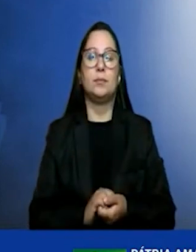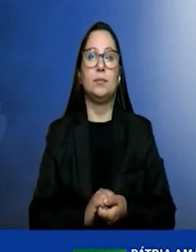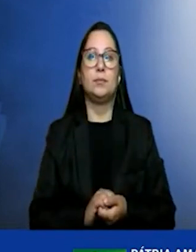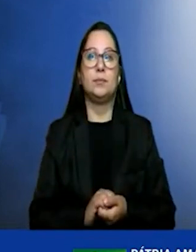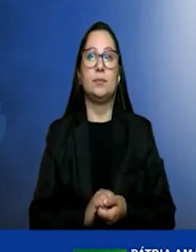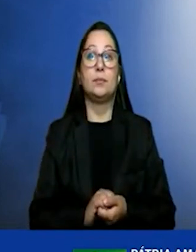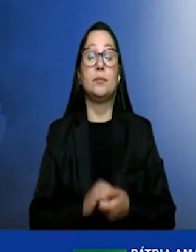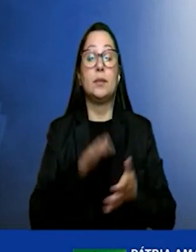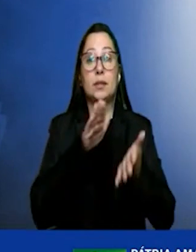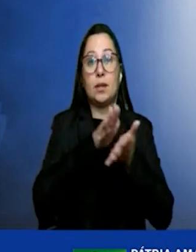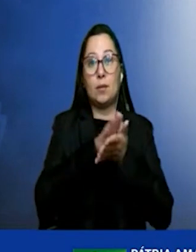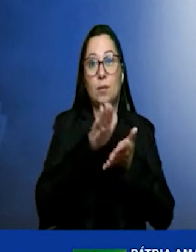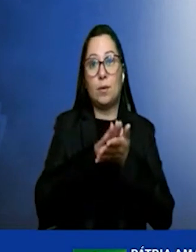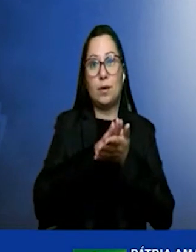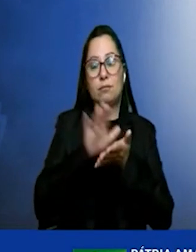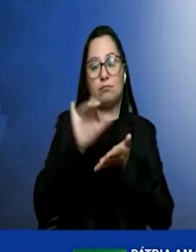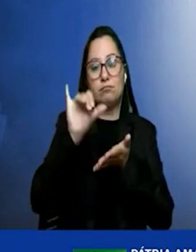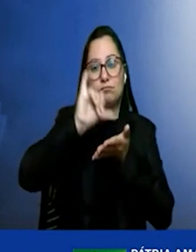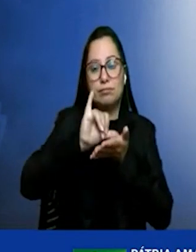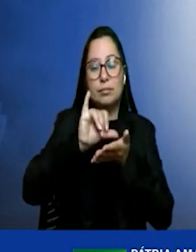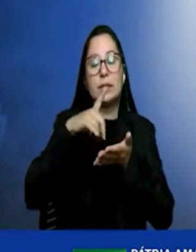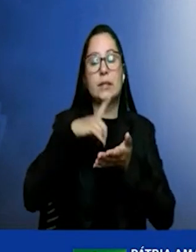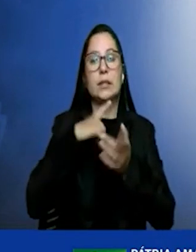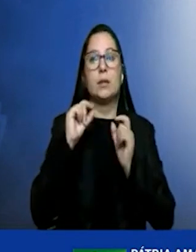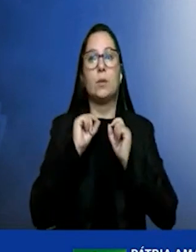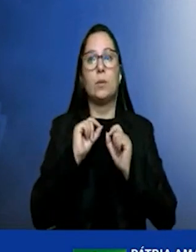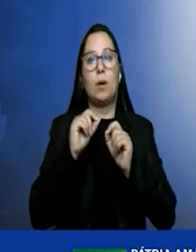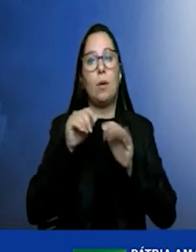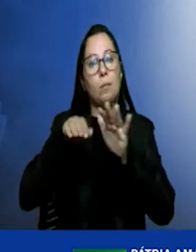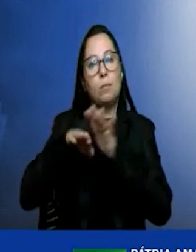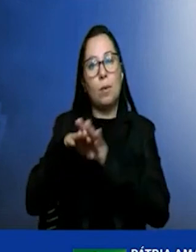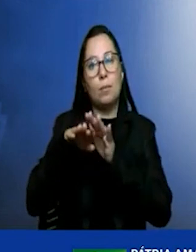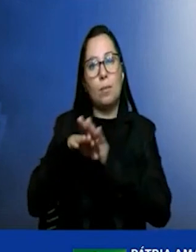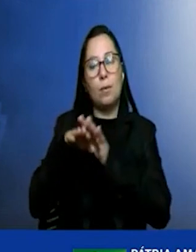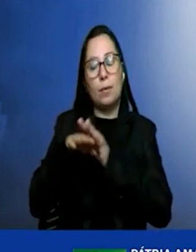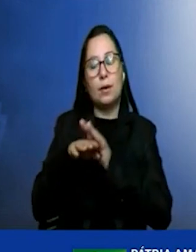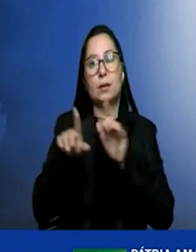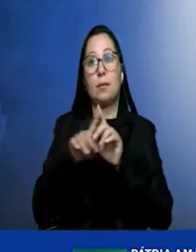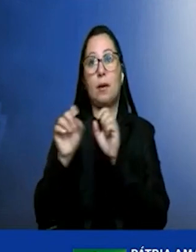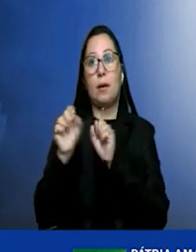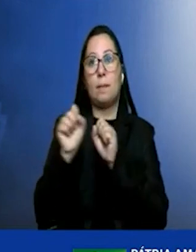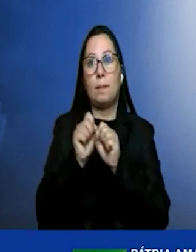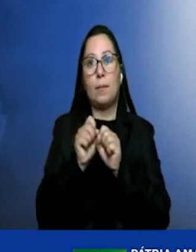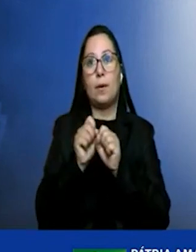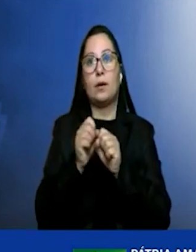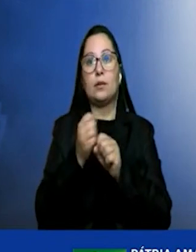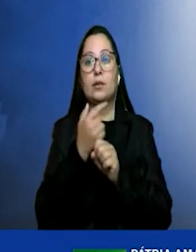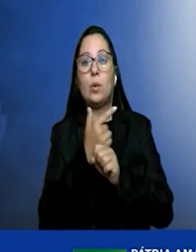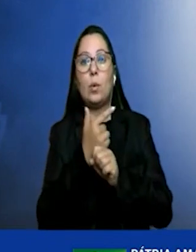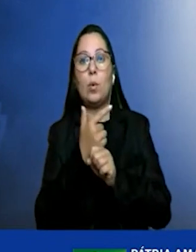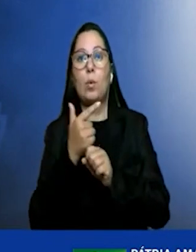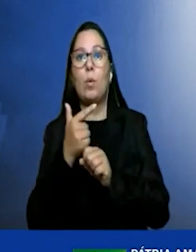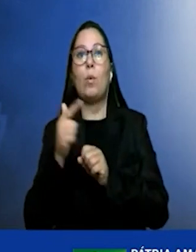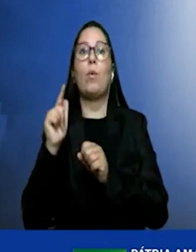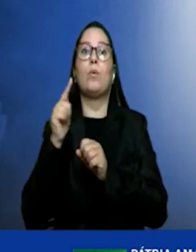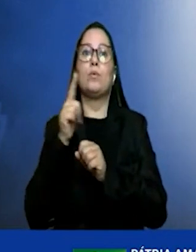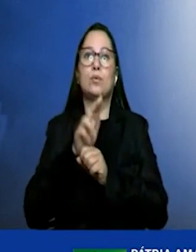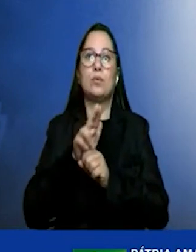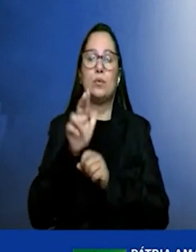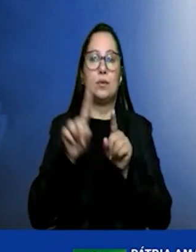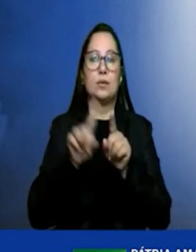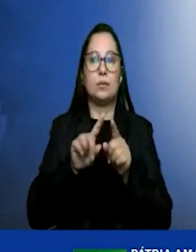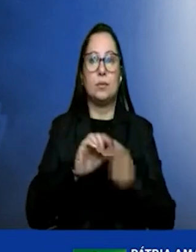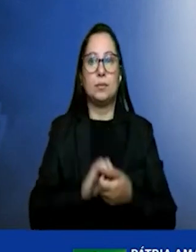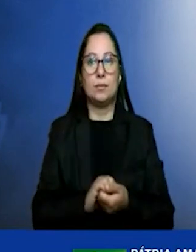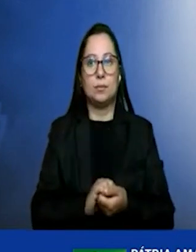hidrogênio centralizadamente você estoca ele armazena e pode até dar outra destinação então a gente acredita muito